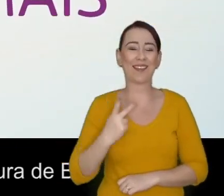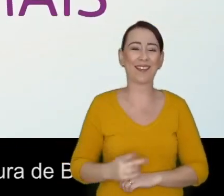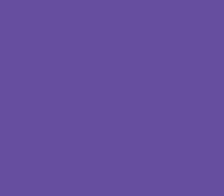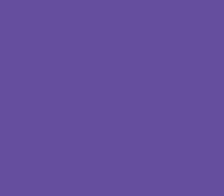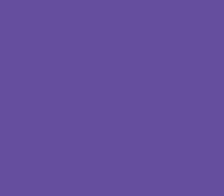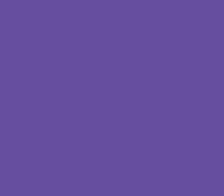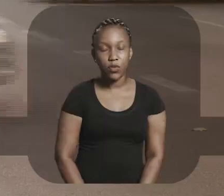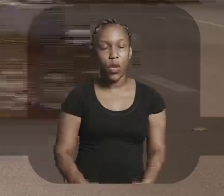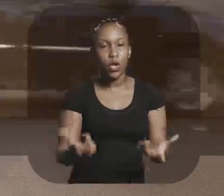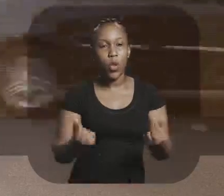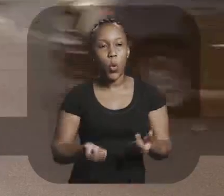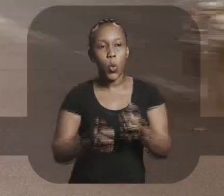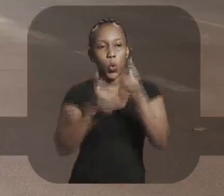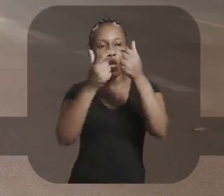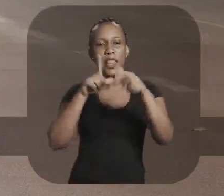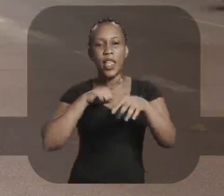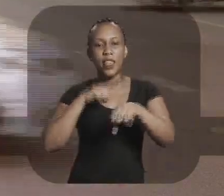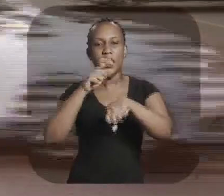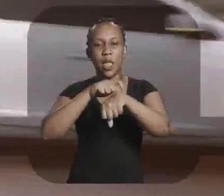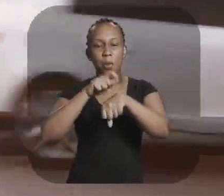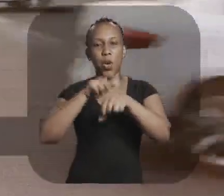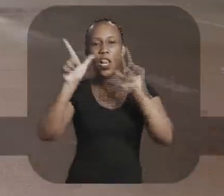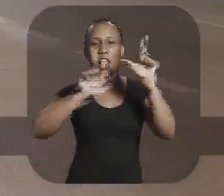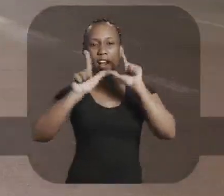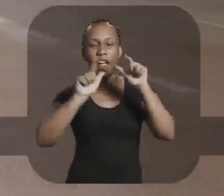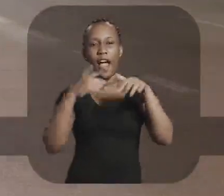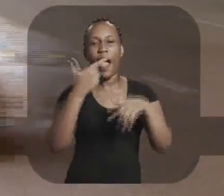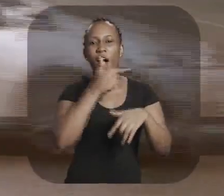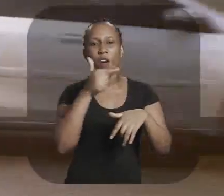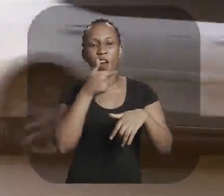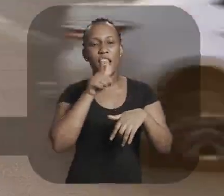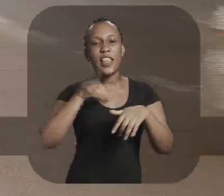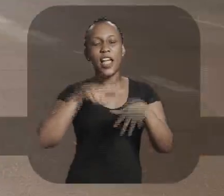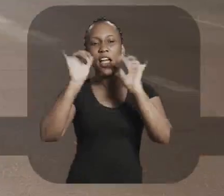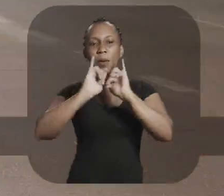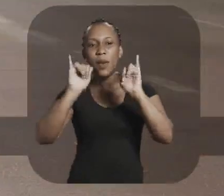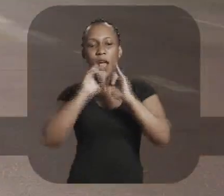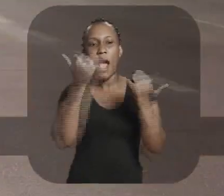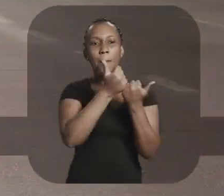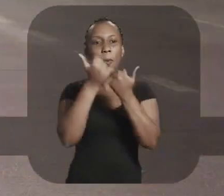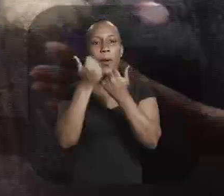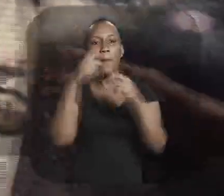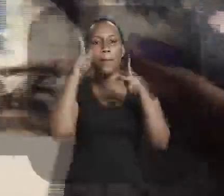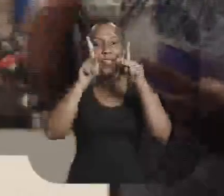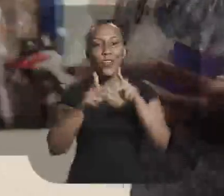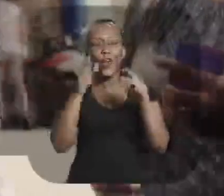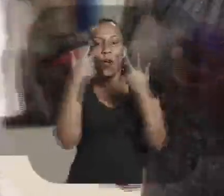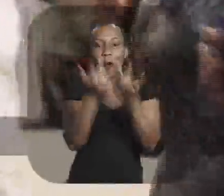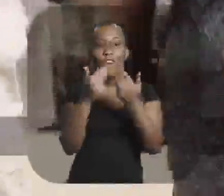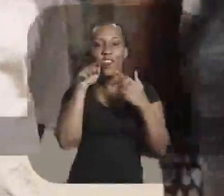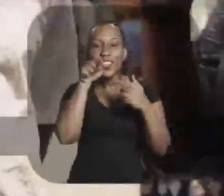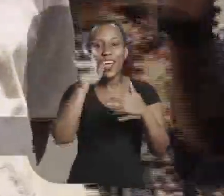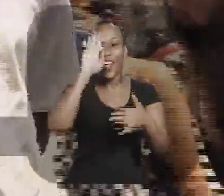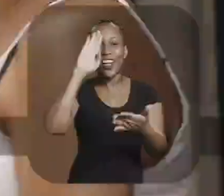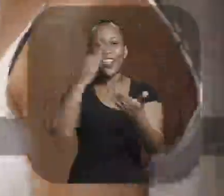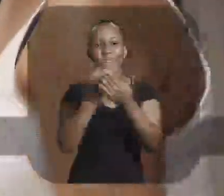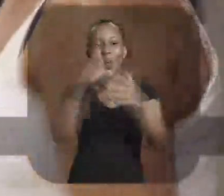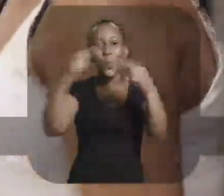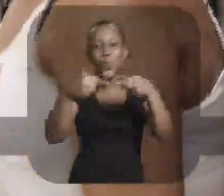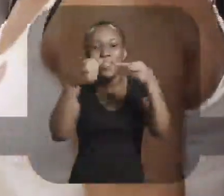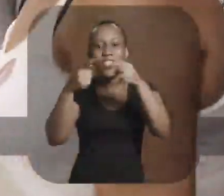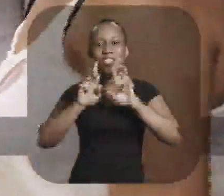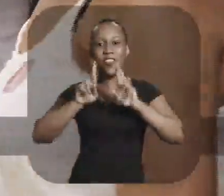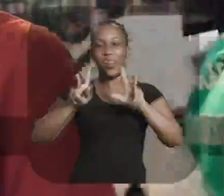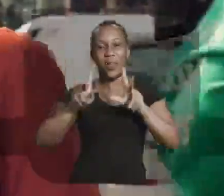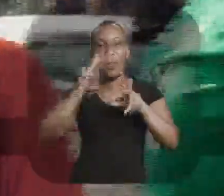de BH. Os ricos têm muito tempo de TV e a Áurea tem uma campanha feita com o apoio de pessoas como você, que acreditam em uma política